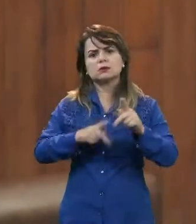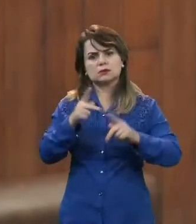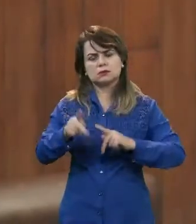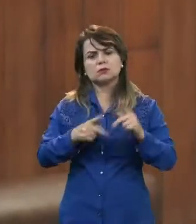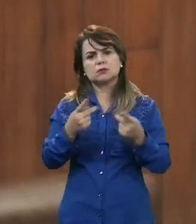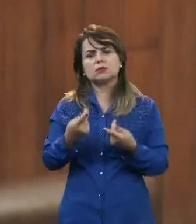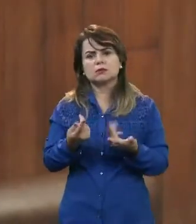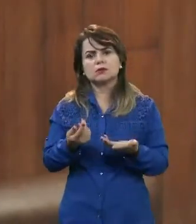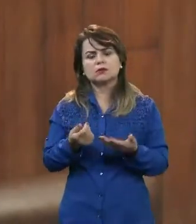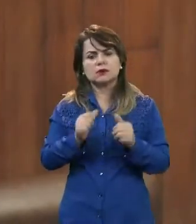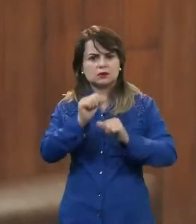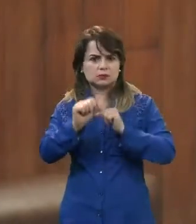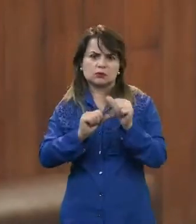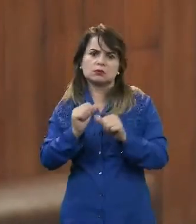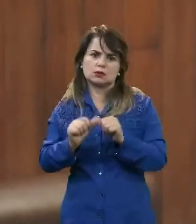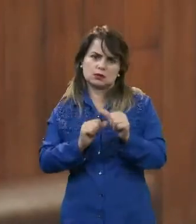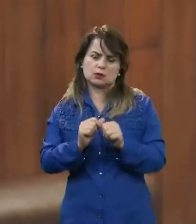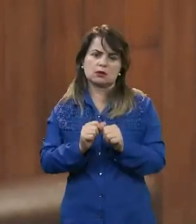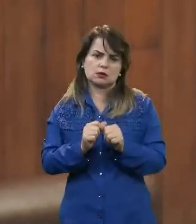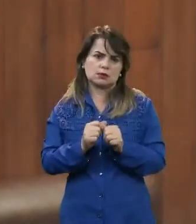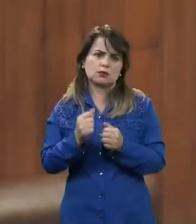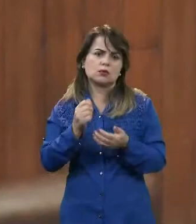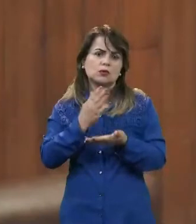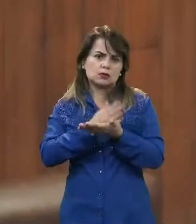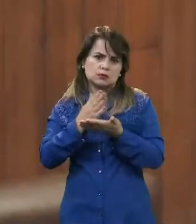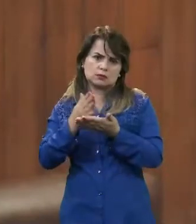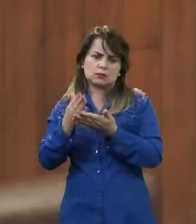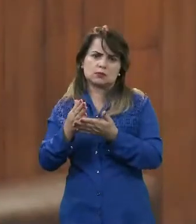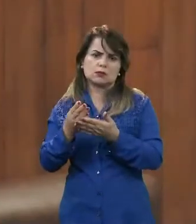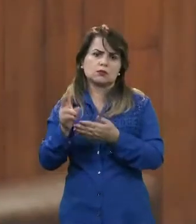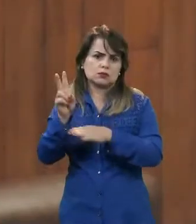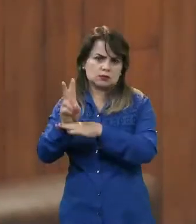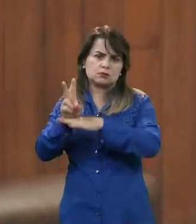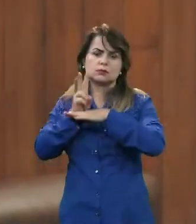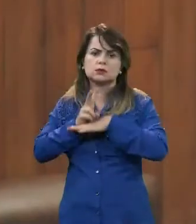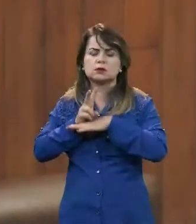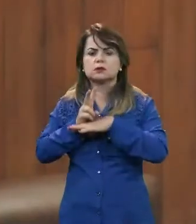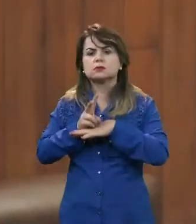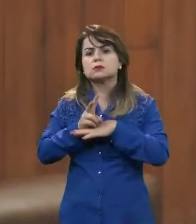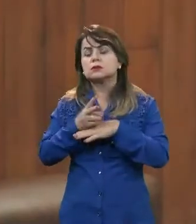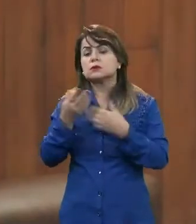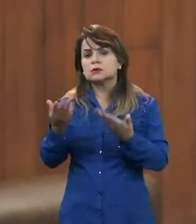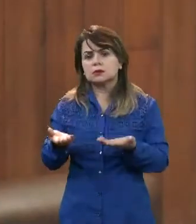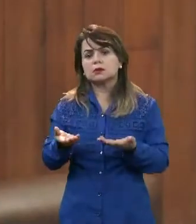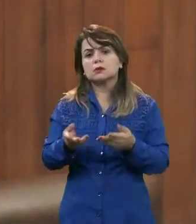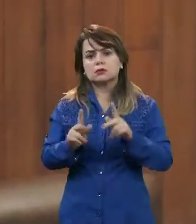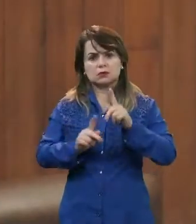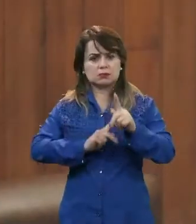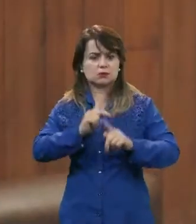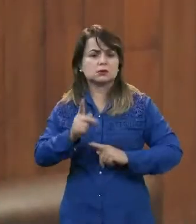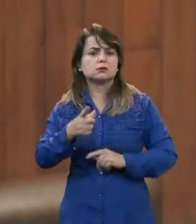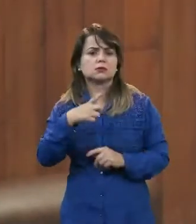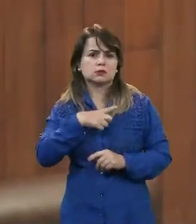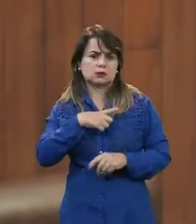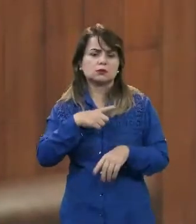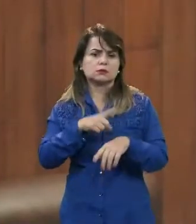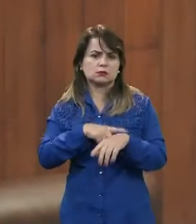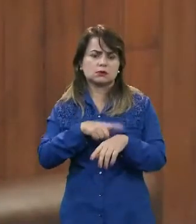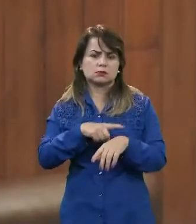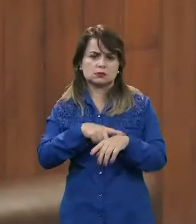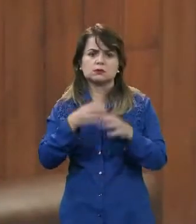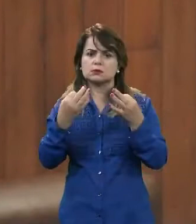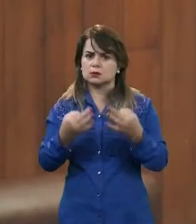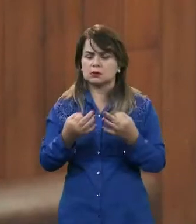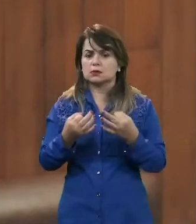tá? Não, eu quero ir lá repactuar o meu, que vai pegar uma taxa menor, ele vai ter o tempo possível, tá? Porque se for todo mundo lá